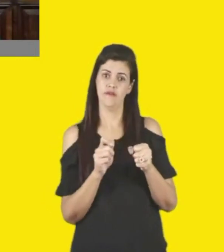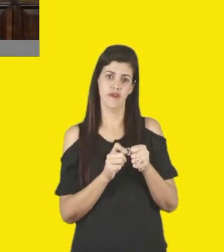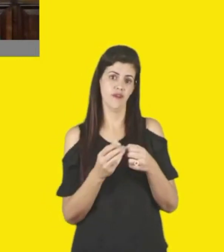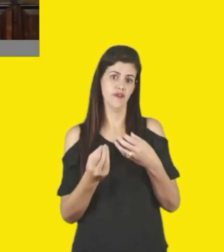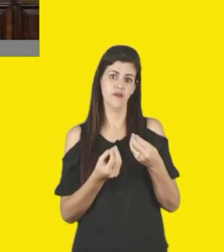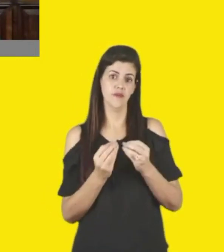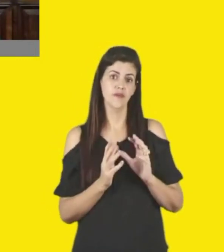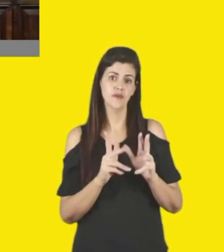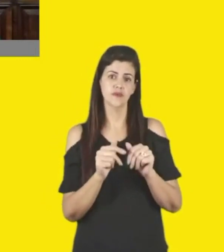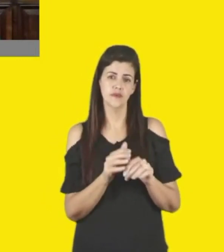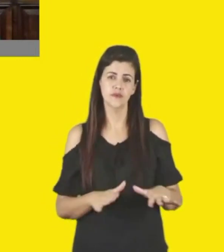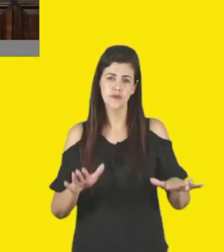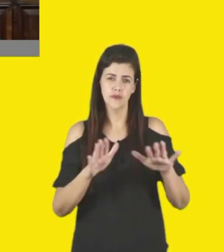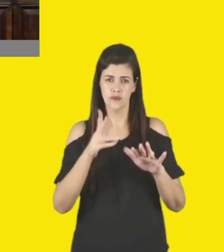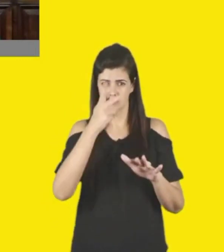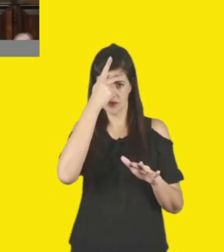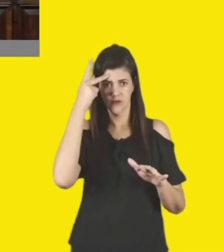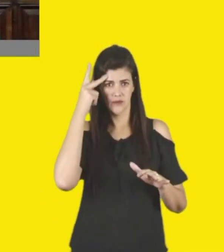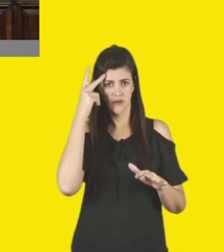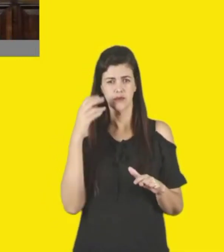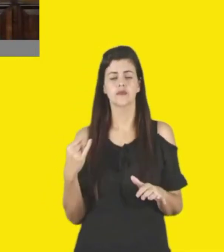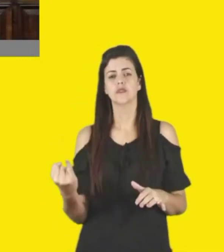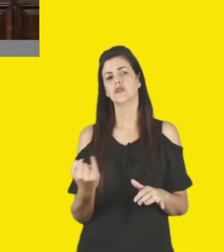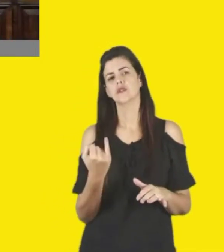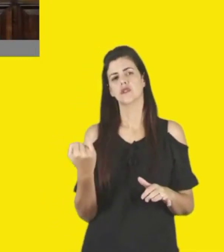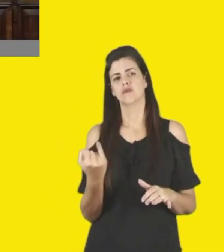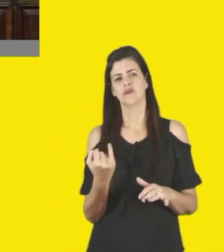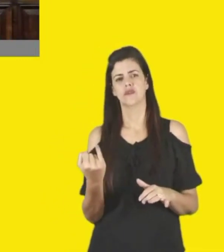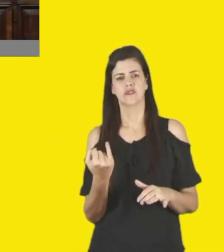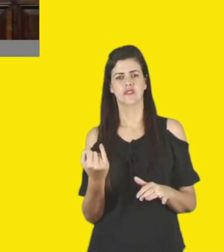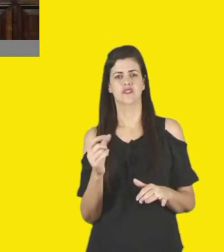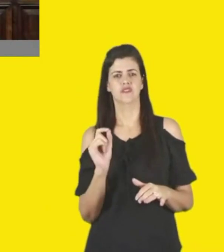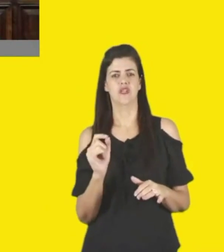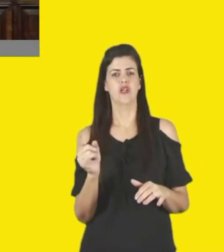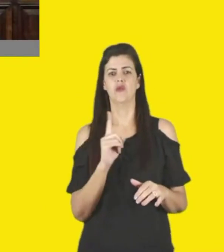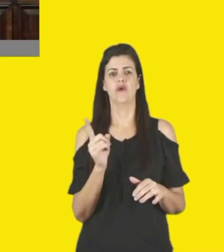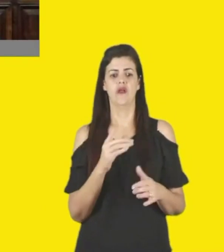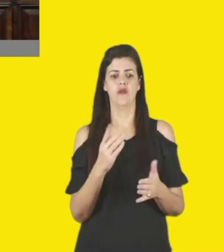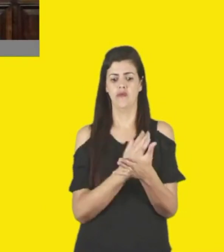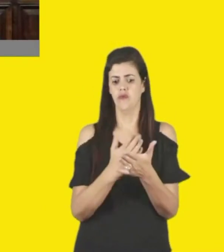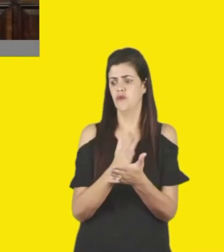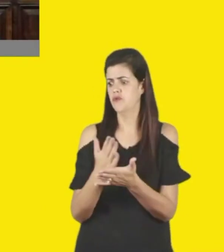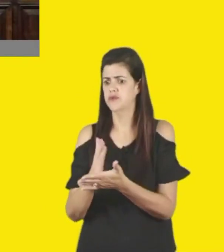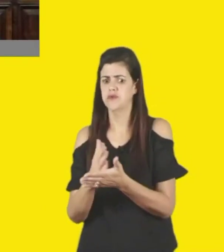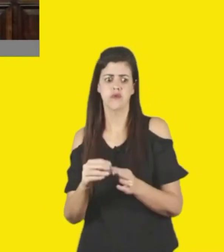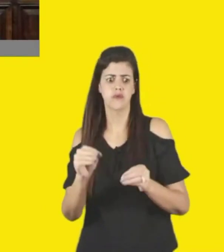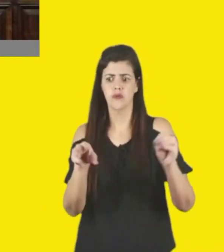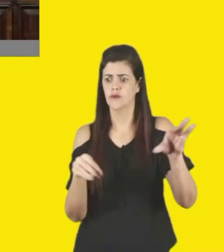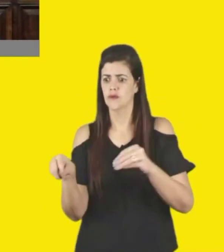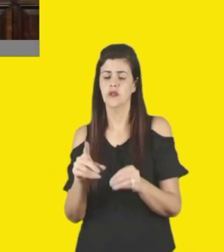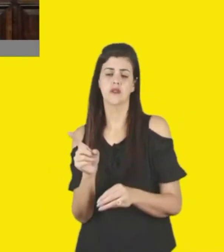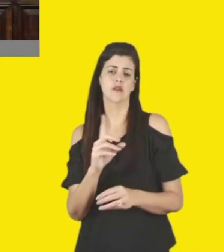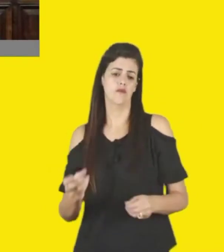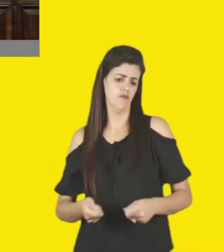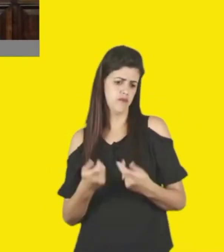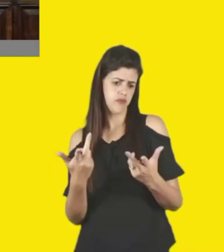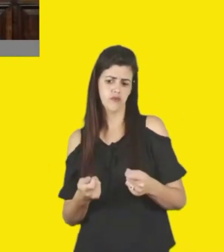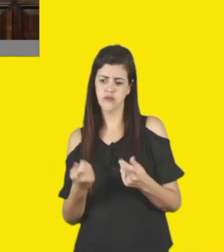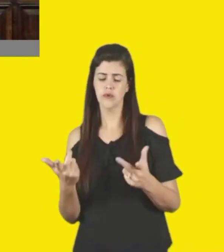todos nós, então, muito mais, muito menos pressa, de fazer uma divisão de recurso, eu estou muito